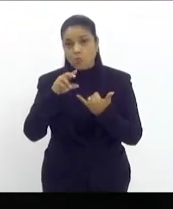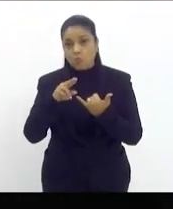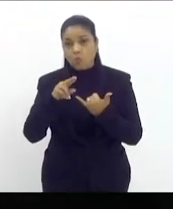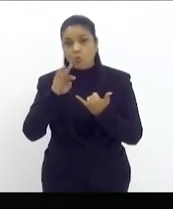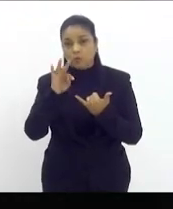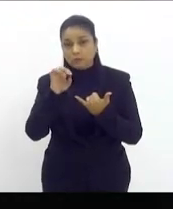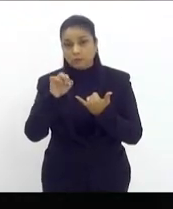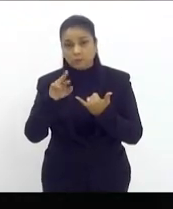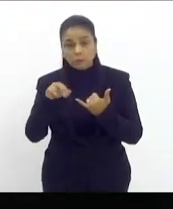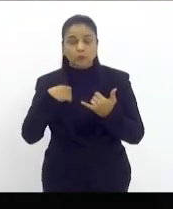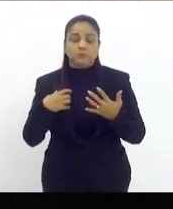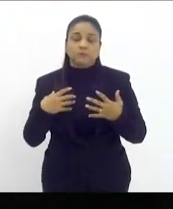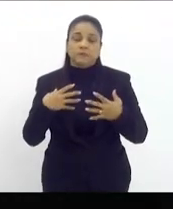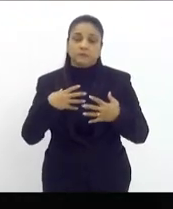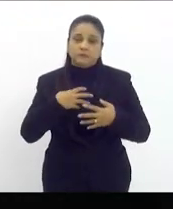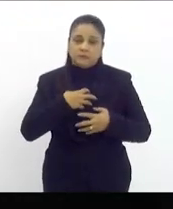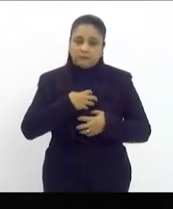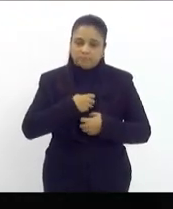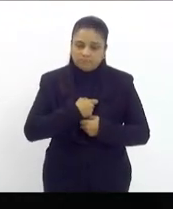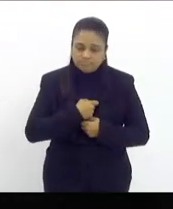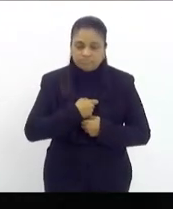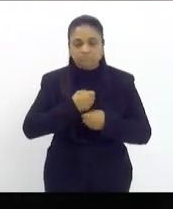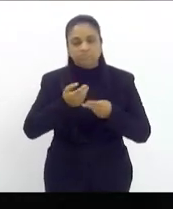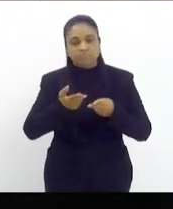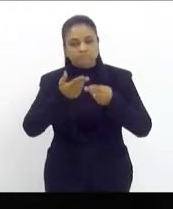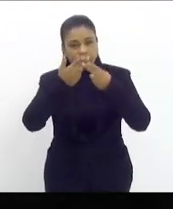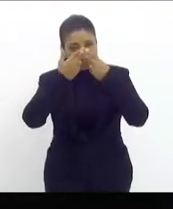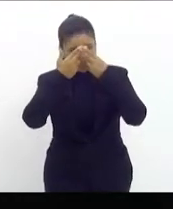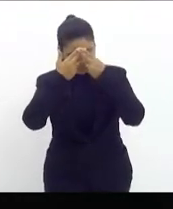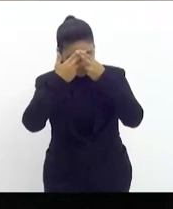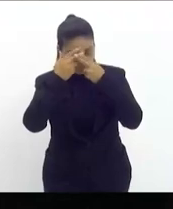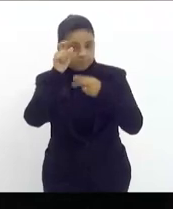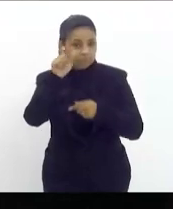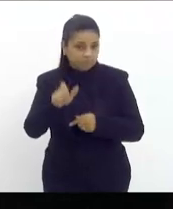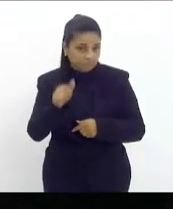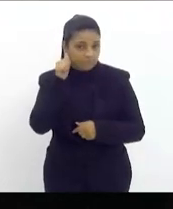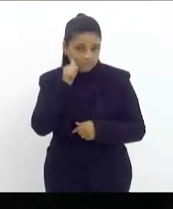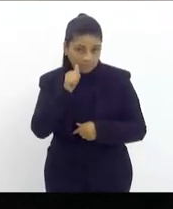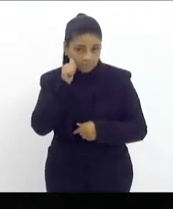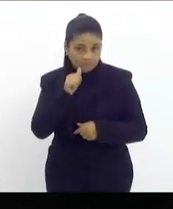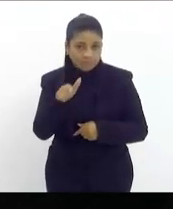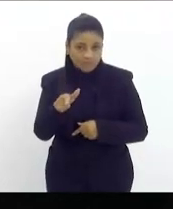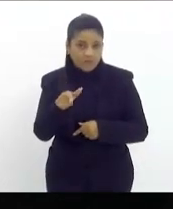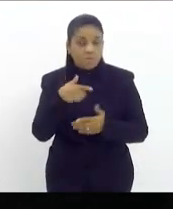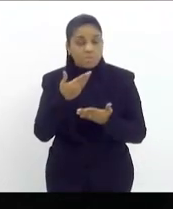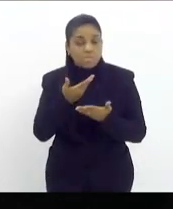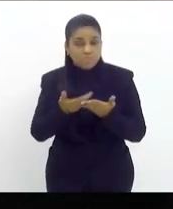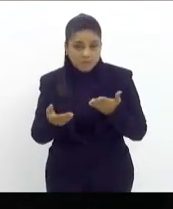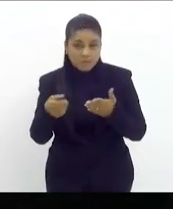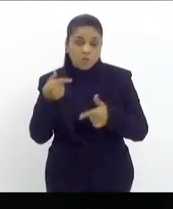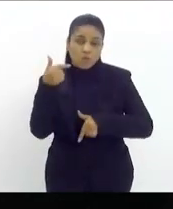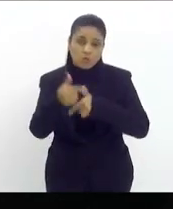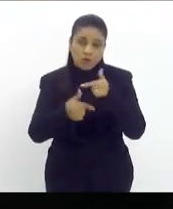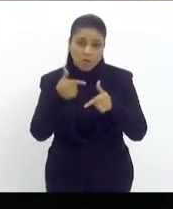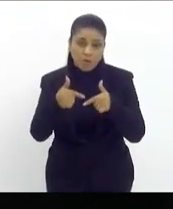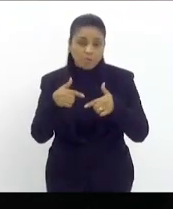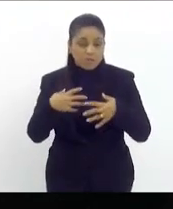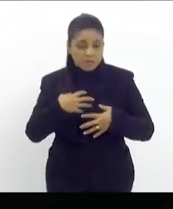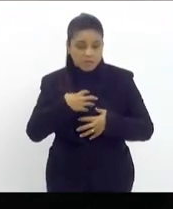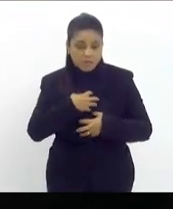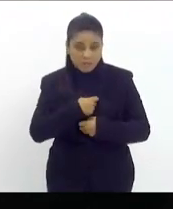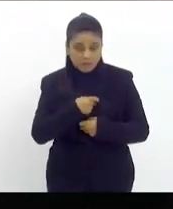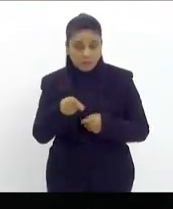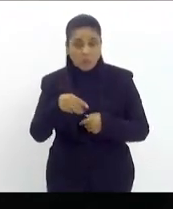teve mulheres com depressão, teve mulheres que perderam o emprego diante da depressão aguda, porque esse